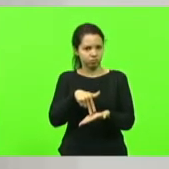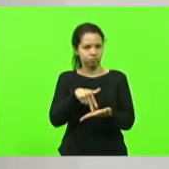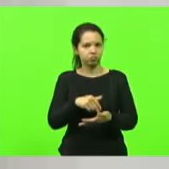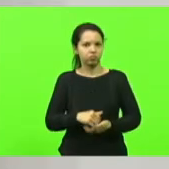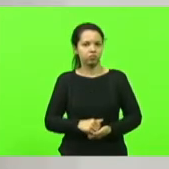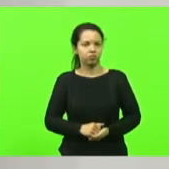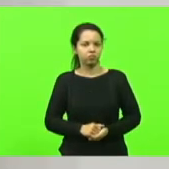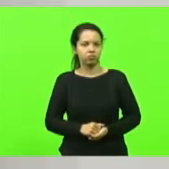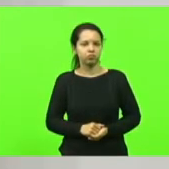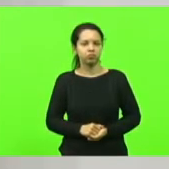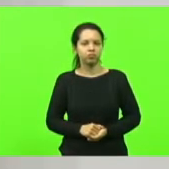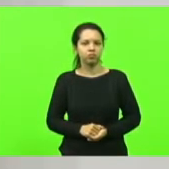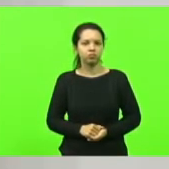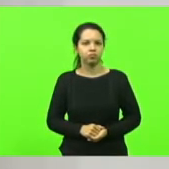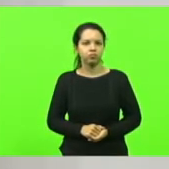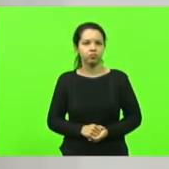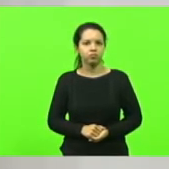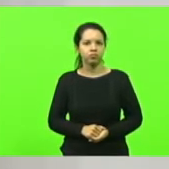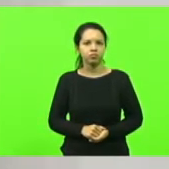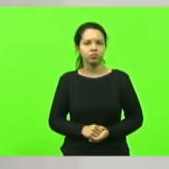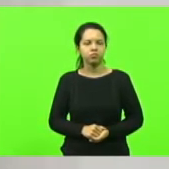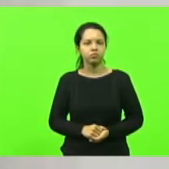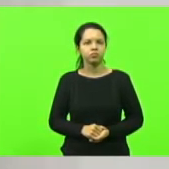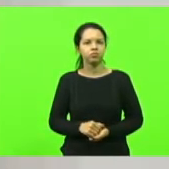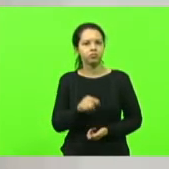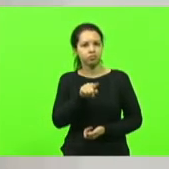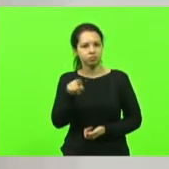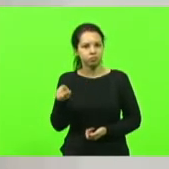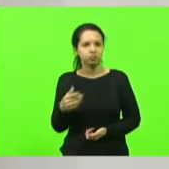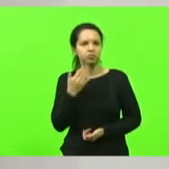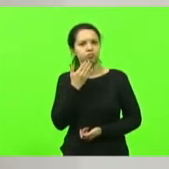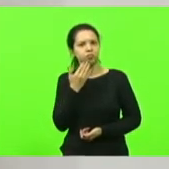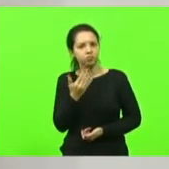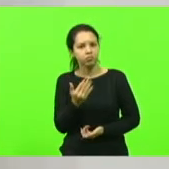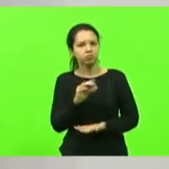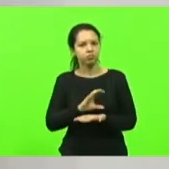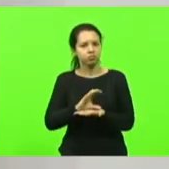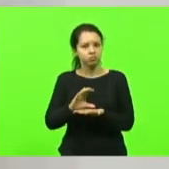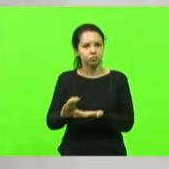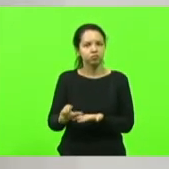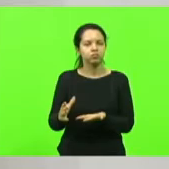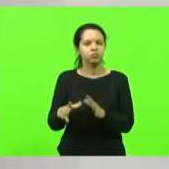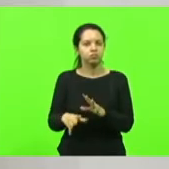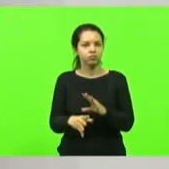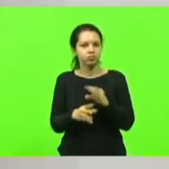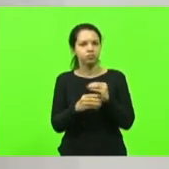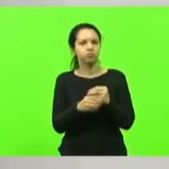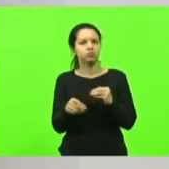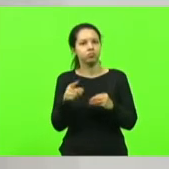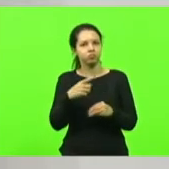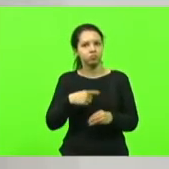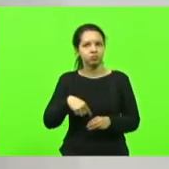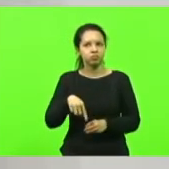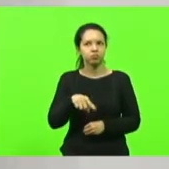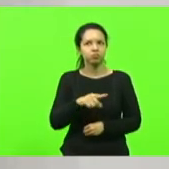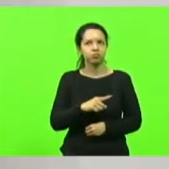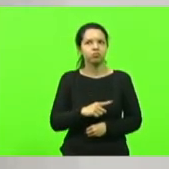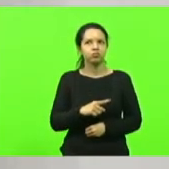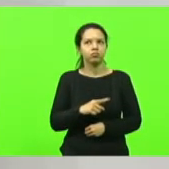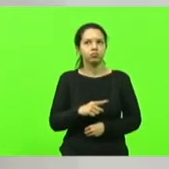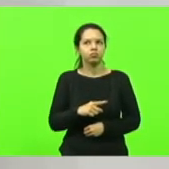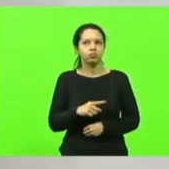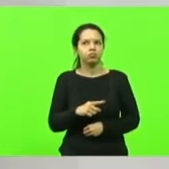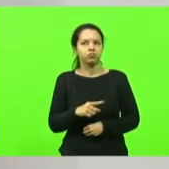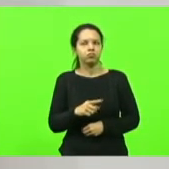Dentro das possibilidades de solicitação de recursos, emendas, nós recebemos uma